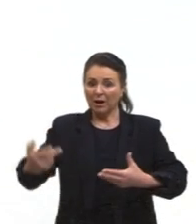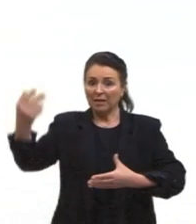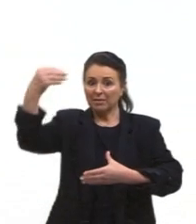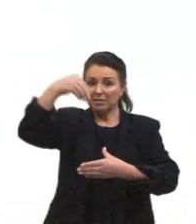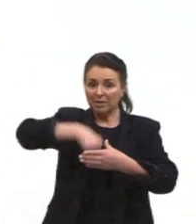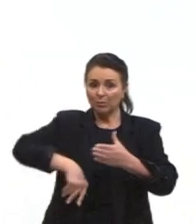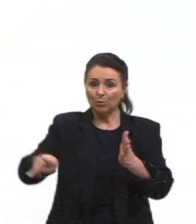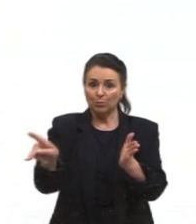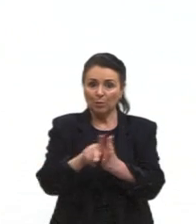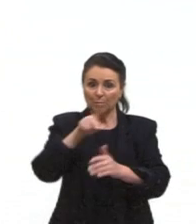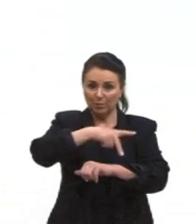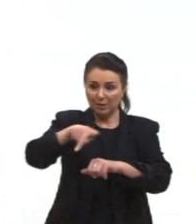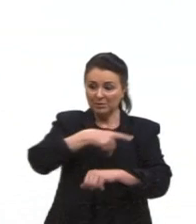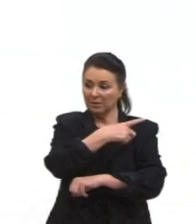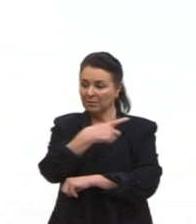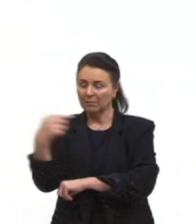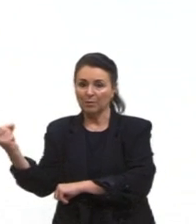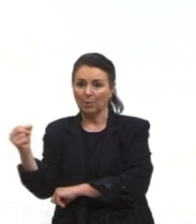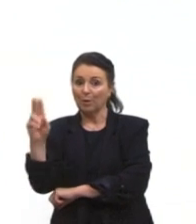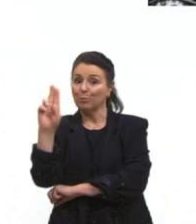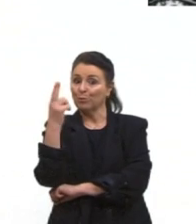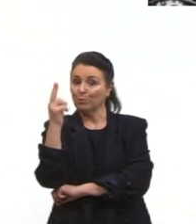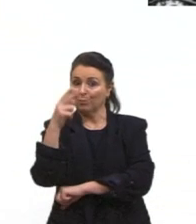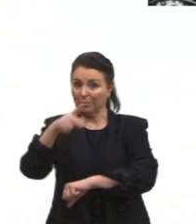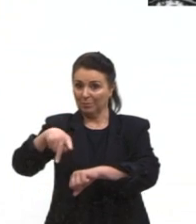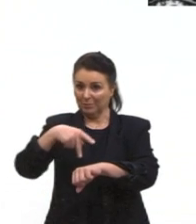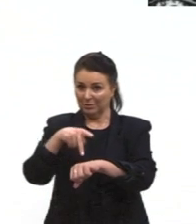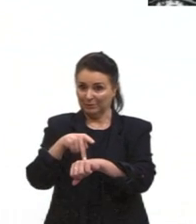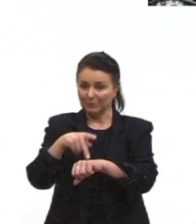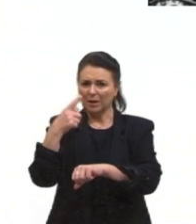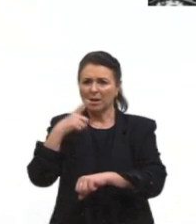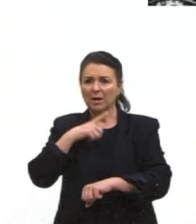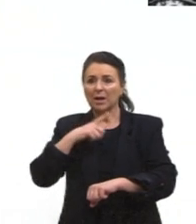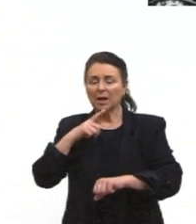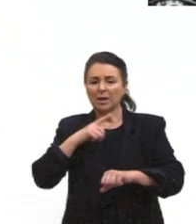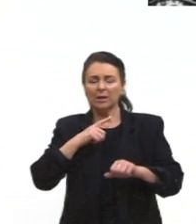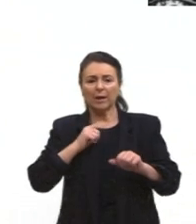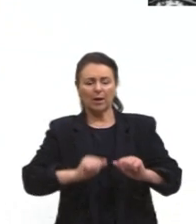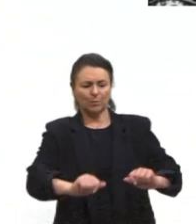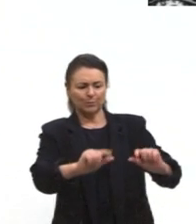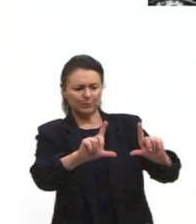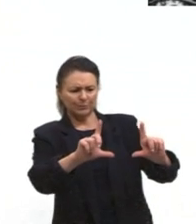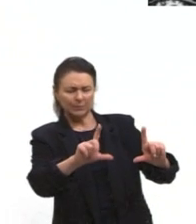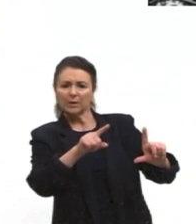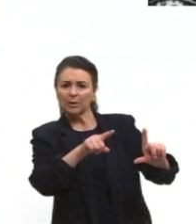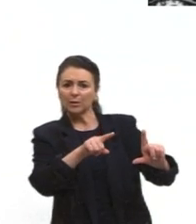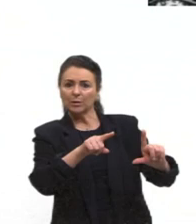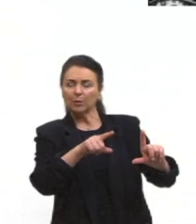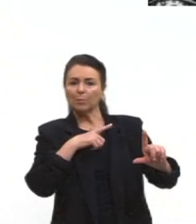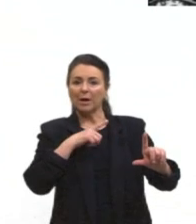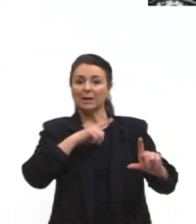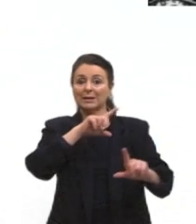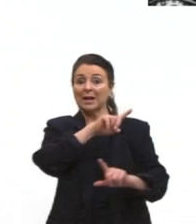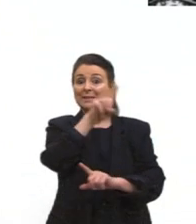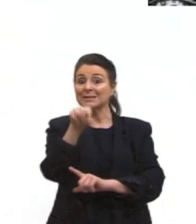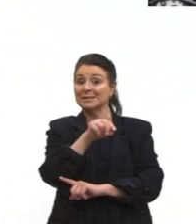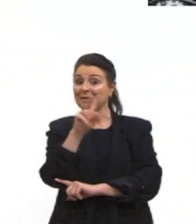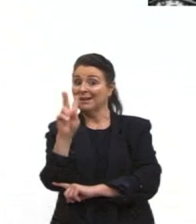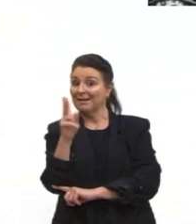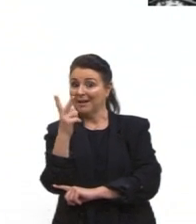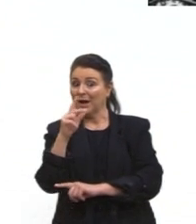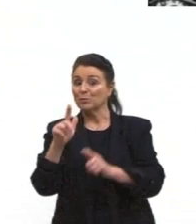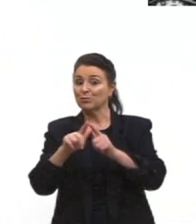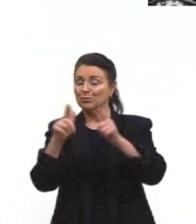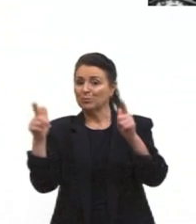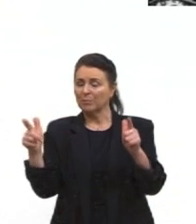fugindo para o Uruguai. E aqui a gente tem uma capa muito interessante também da Zero Hora, que ela diz